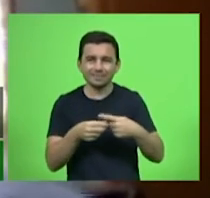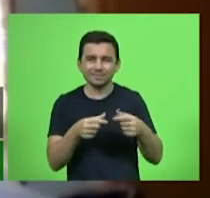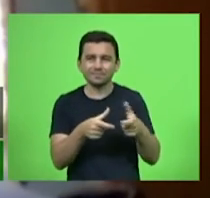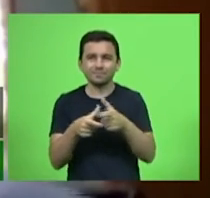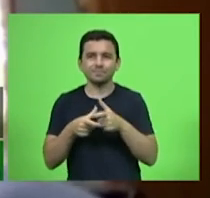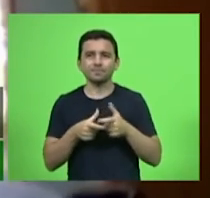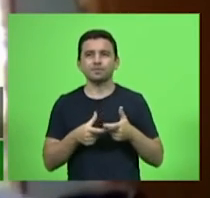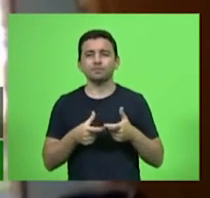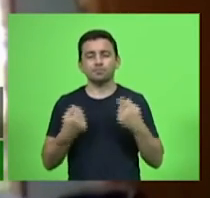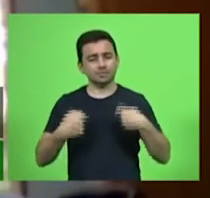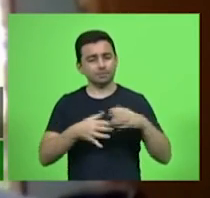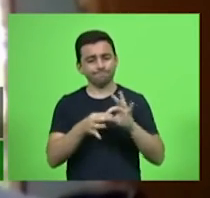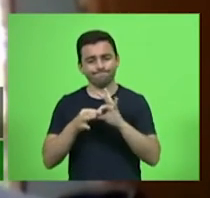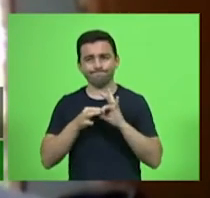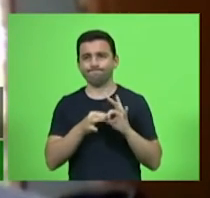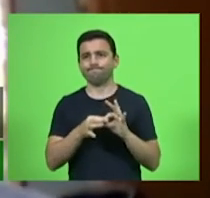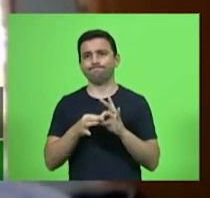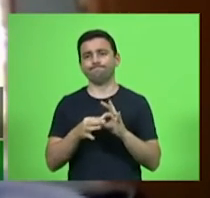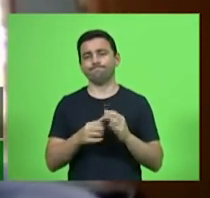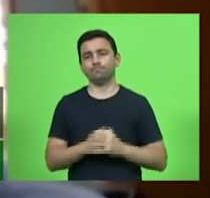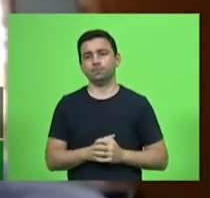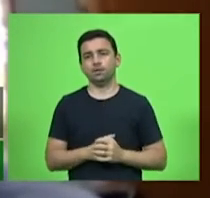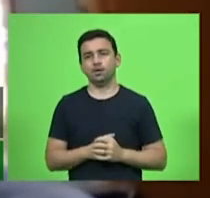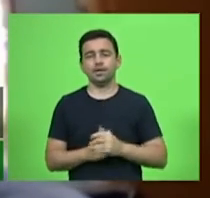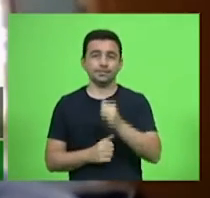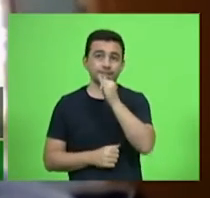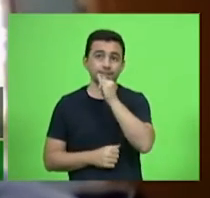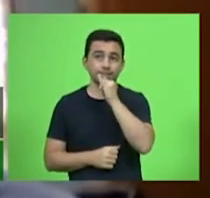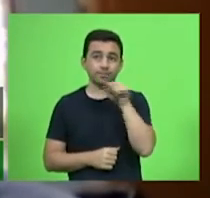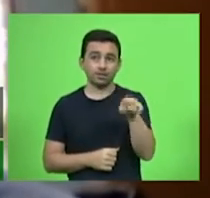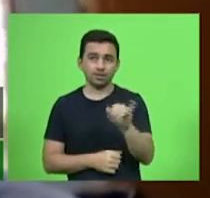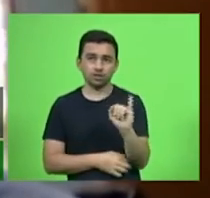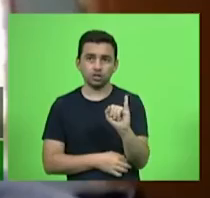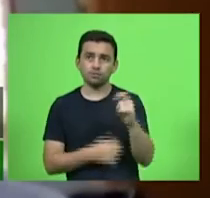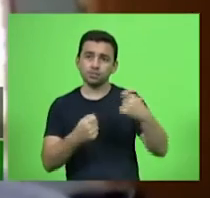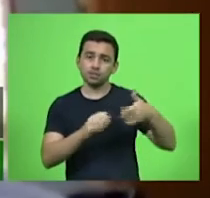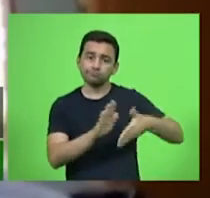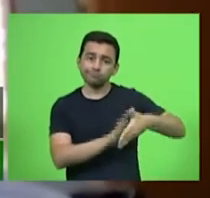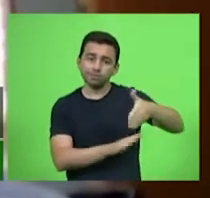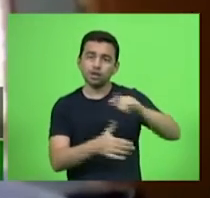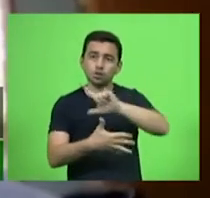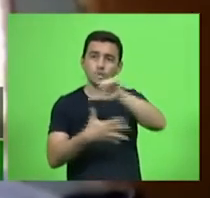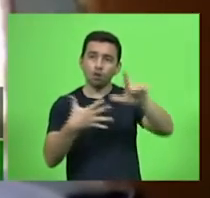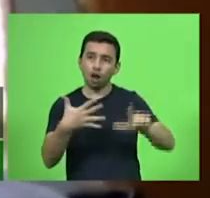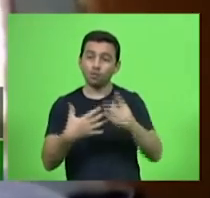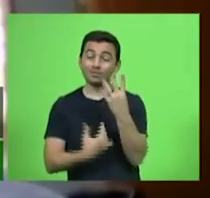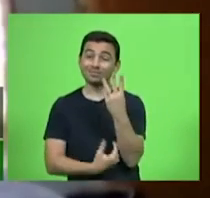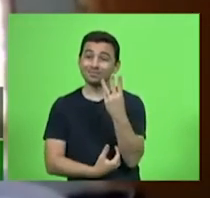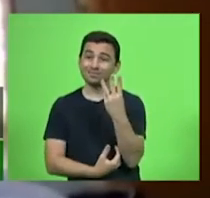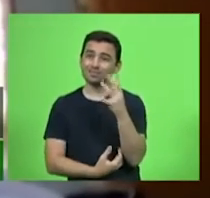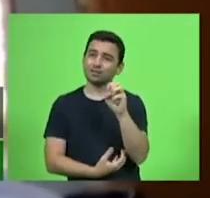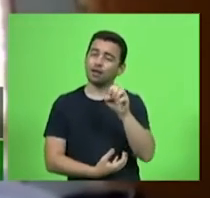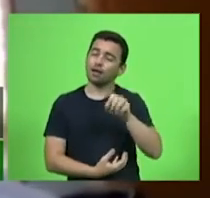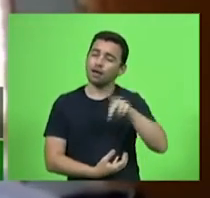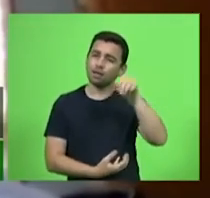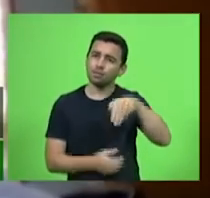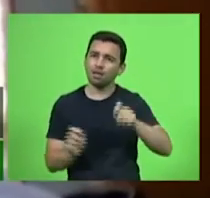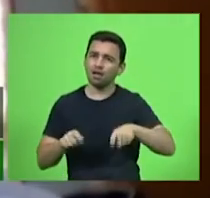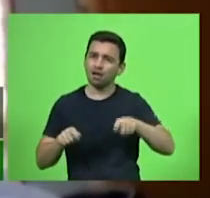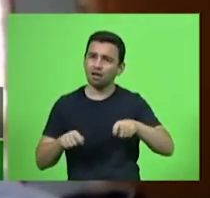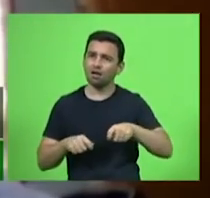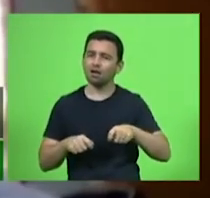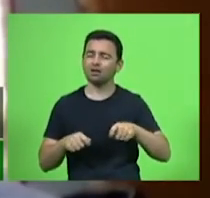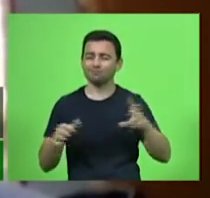E aqui nós temos exemplos no Alto Vale, nós podemos ter uma saída para o litoral com 30 quilômetros fazendo a